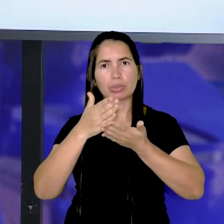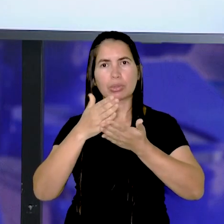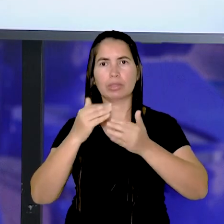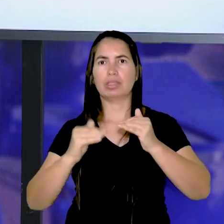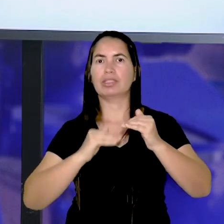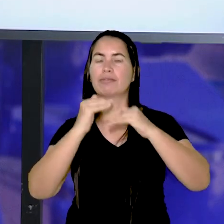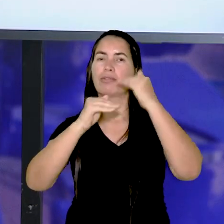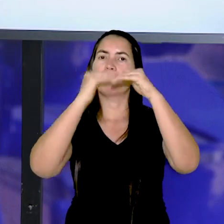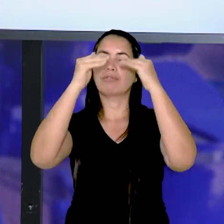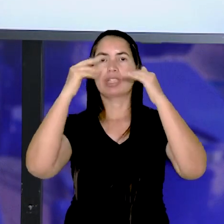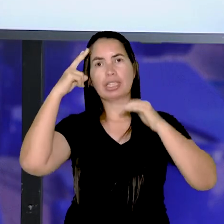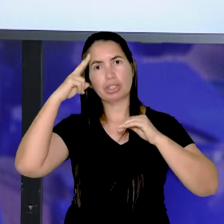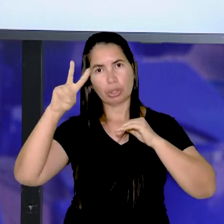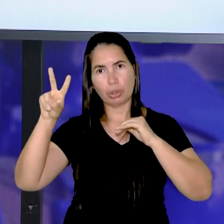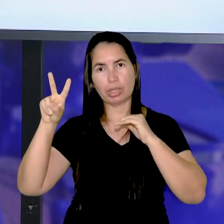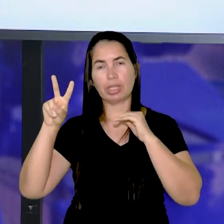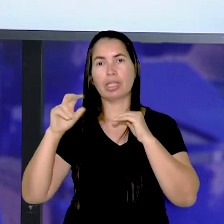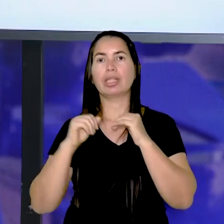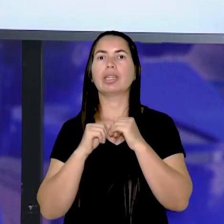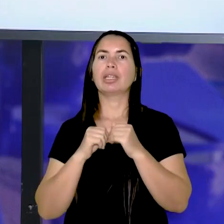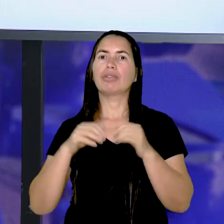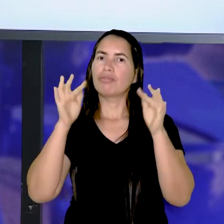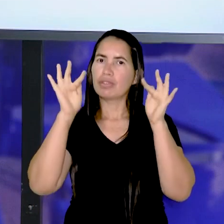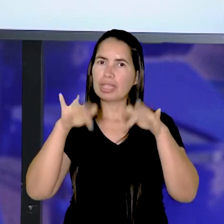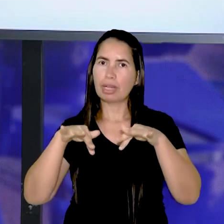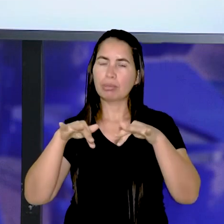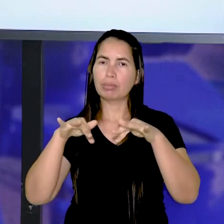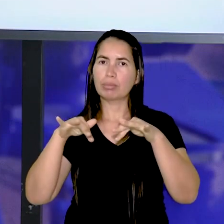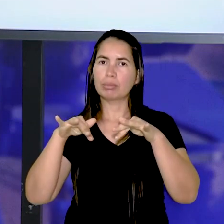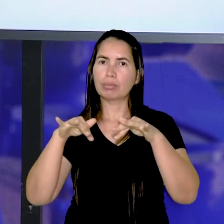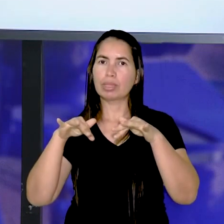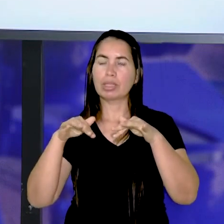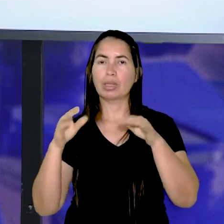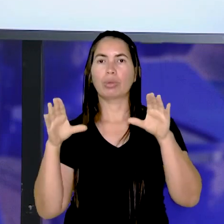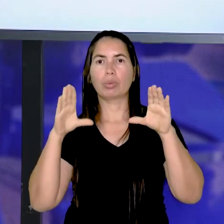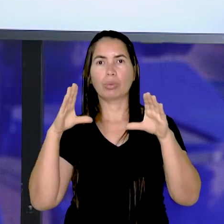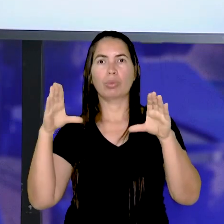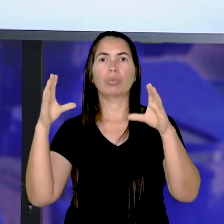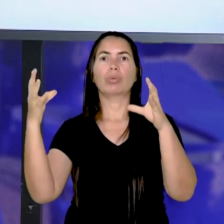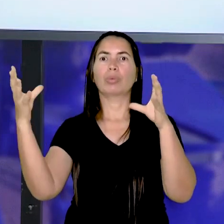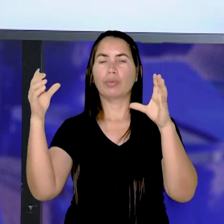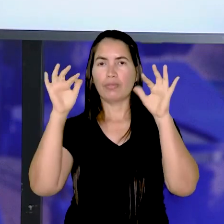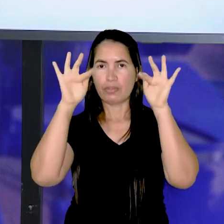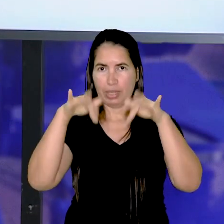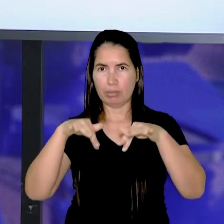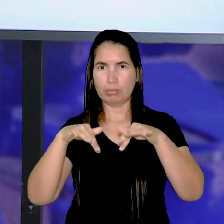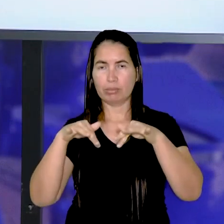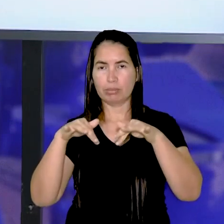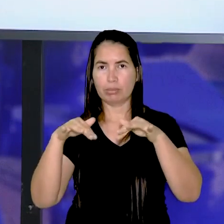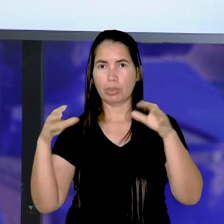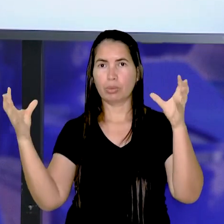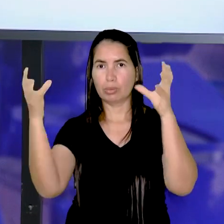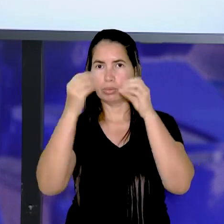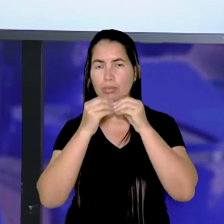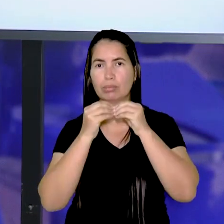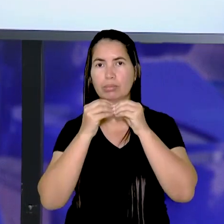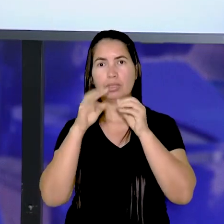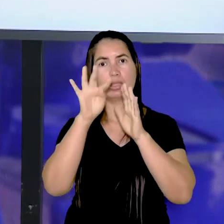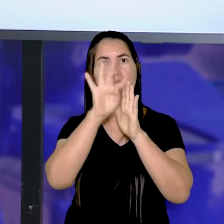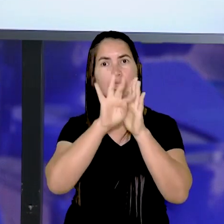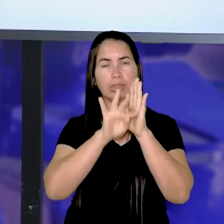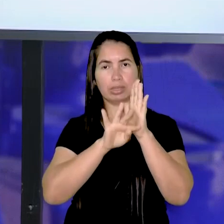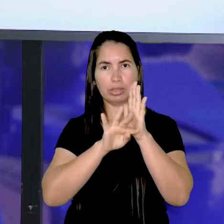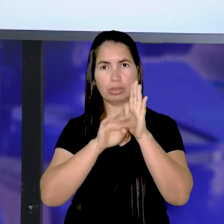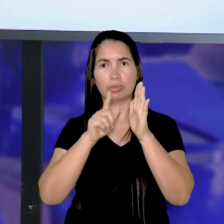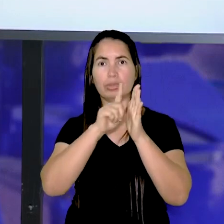desenvolver da história e o seu final, que é a sua conclusão. E nesse conto, nesse gênero textual, a